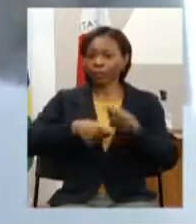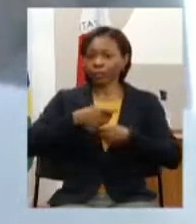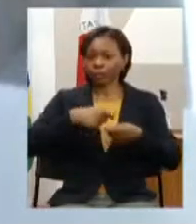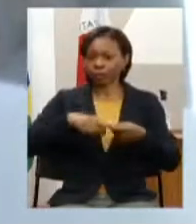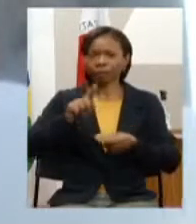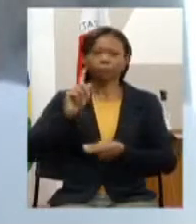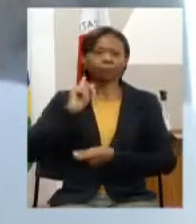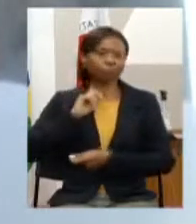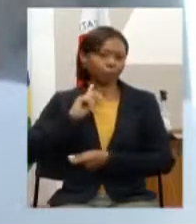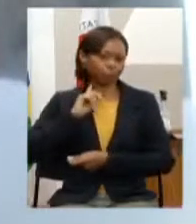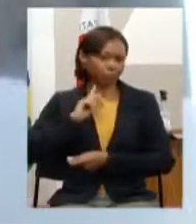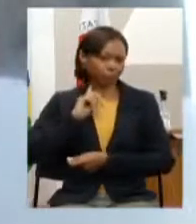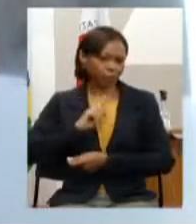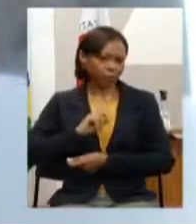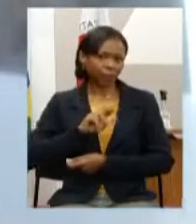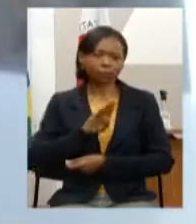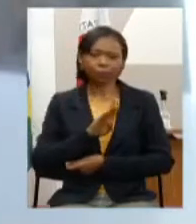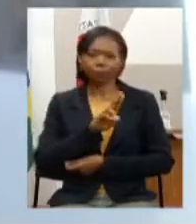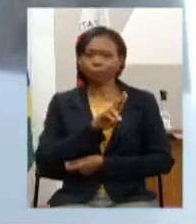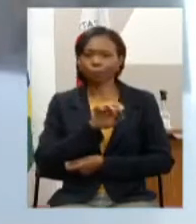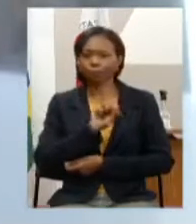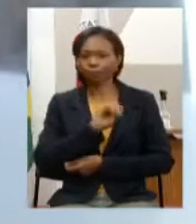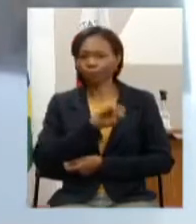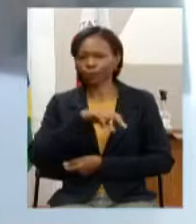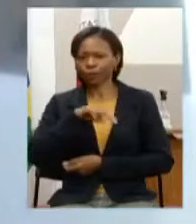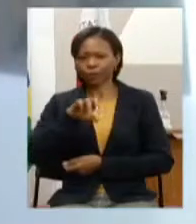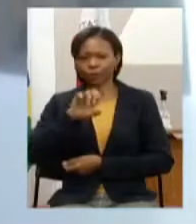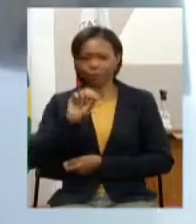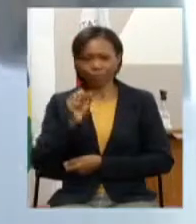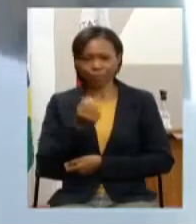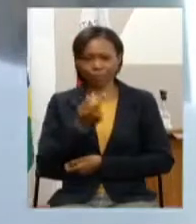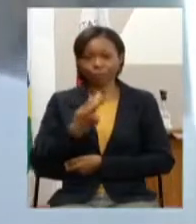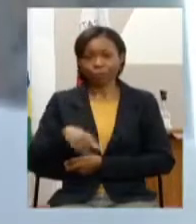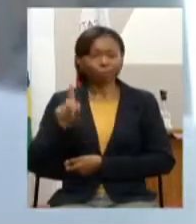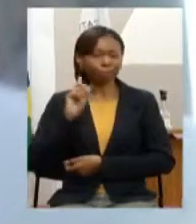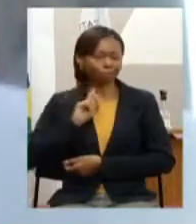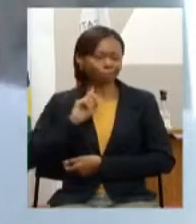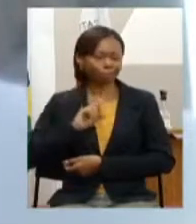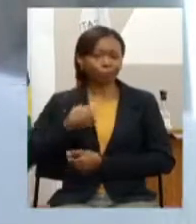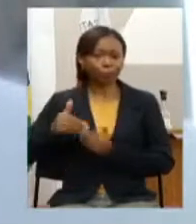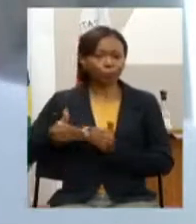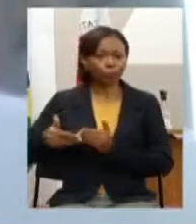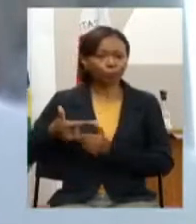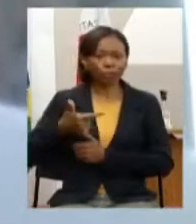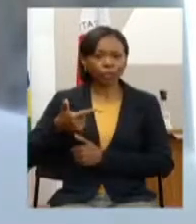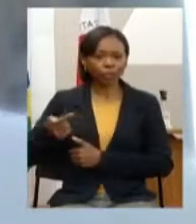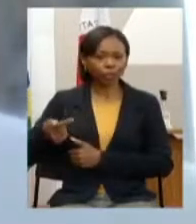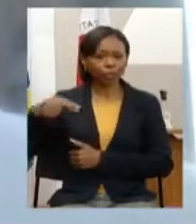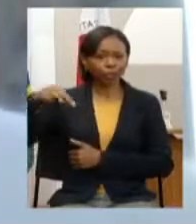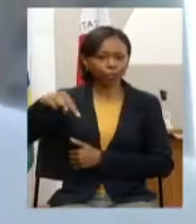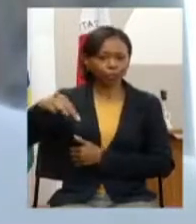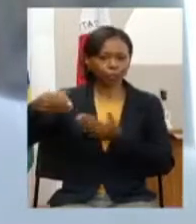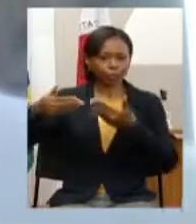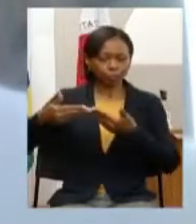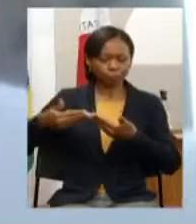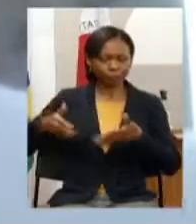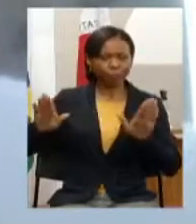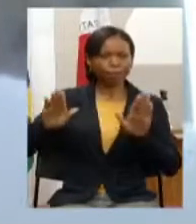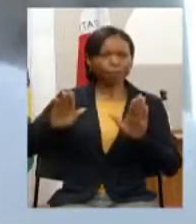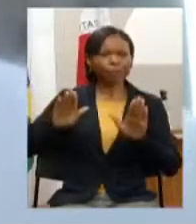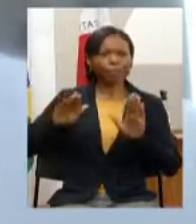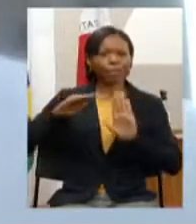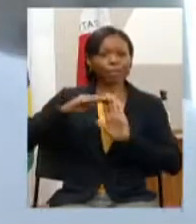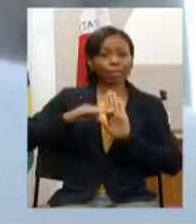Business Guide em Minas Gerais no dia 27 de novembro vai ser o lançamento desse novo Guia